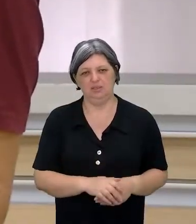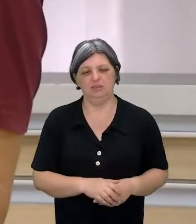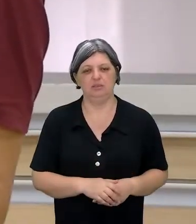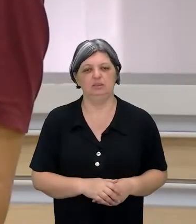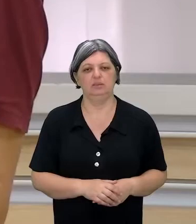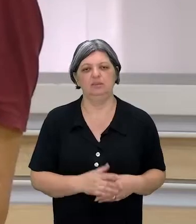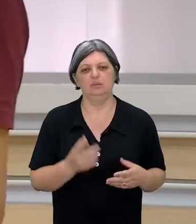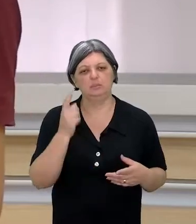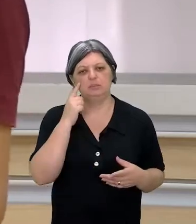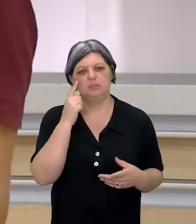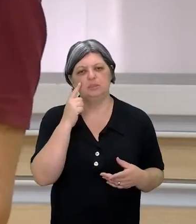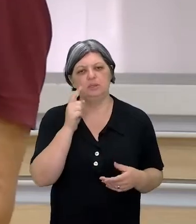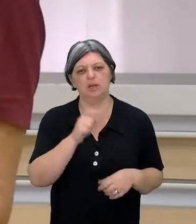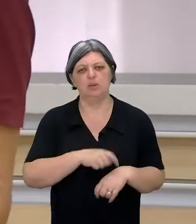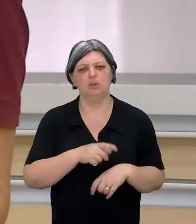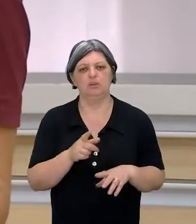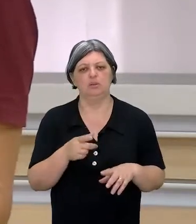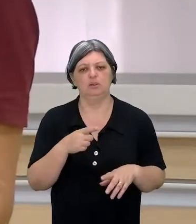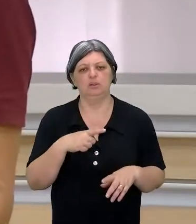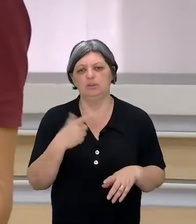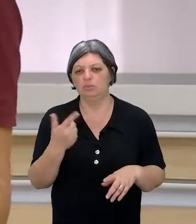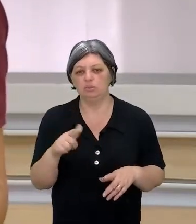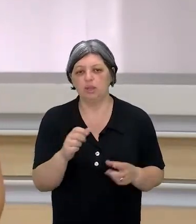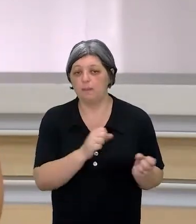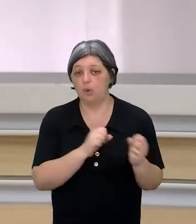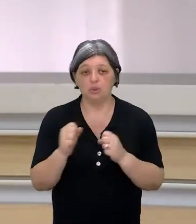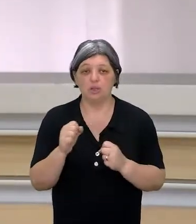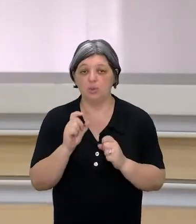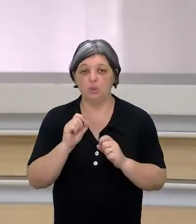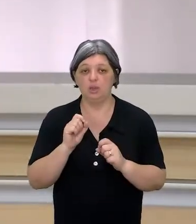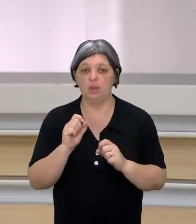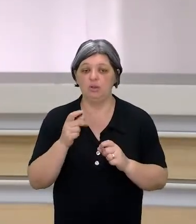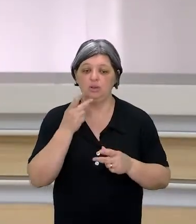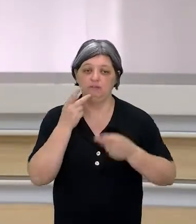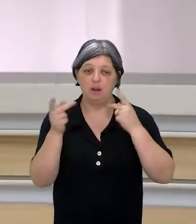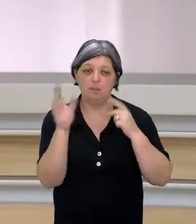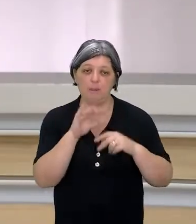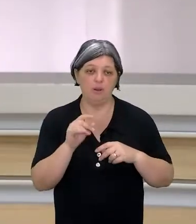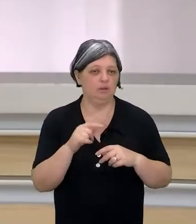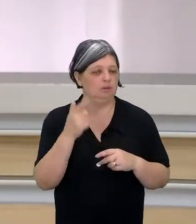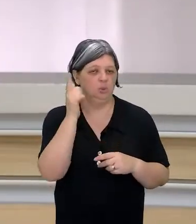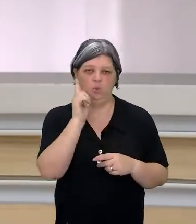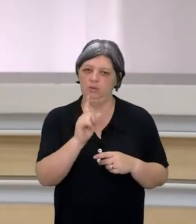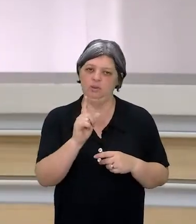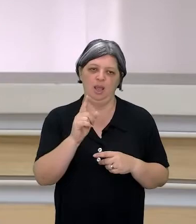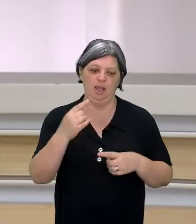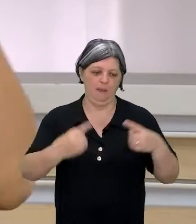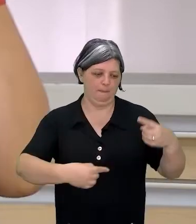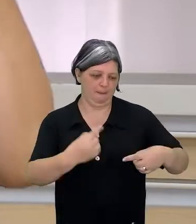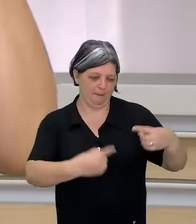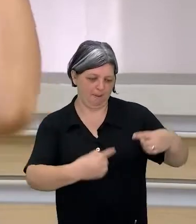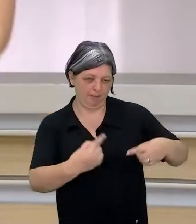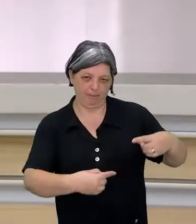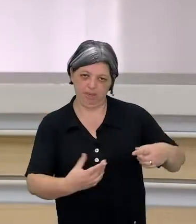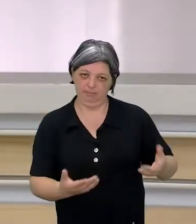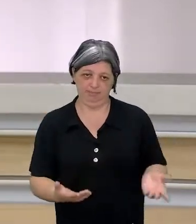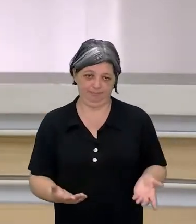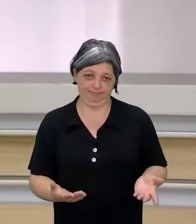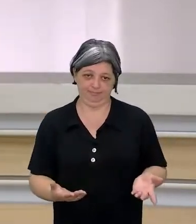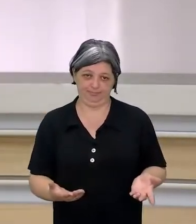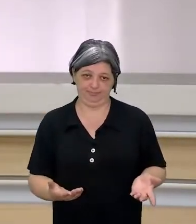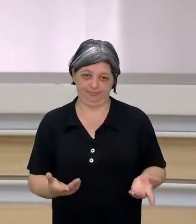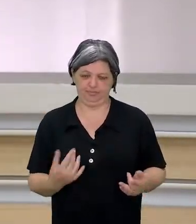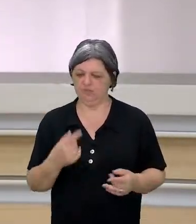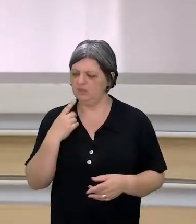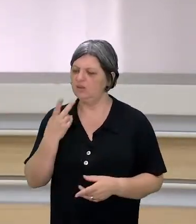que é assim, você não tem poder sobre o que eu estou falando. Você não consegue discutir comigo, você não consegue chegar para mim e falar,